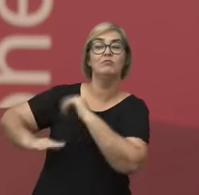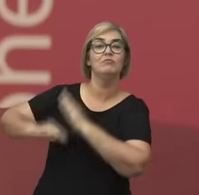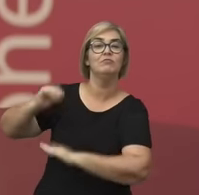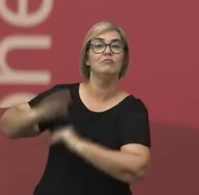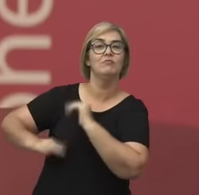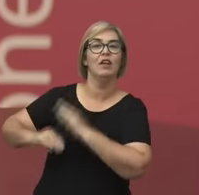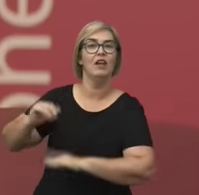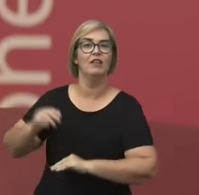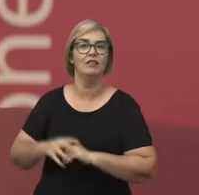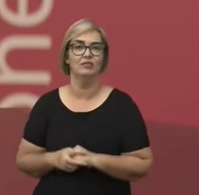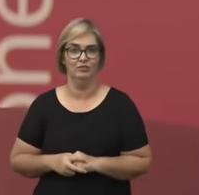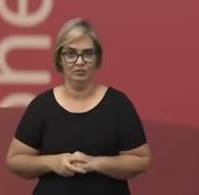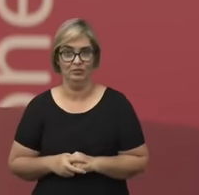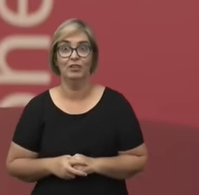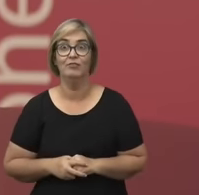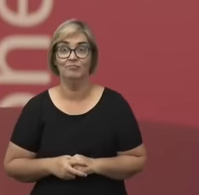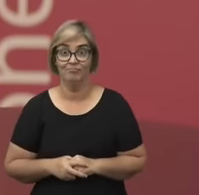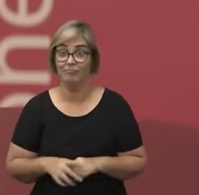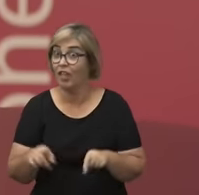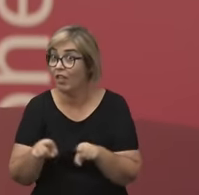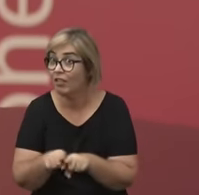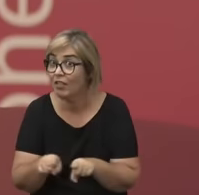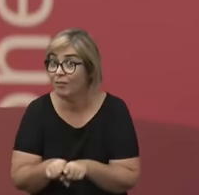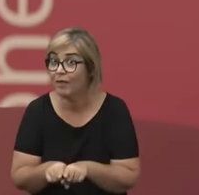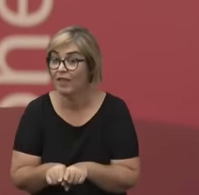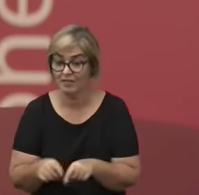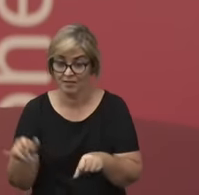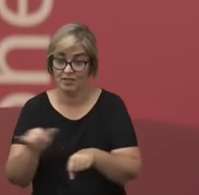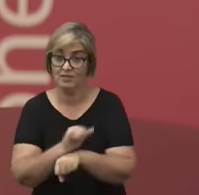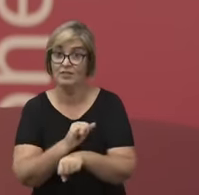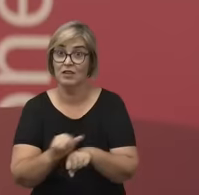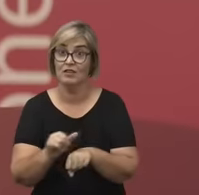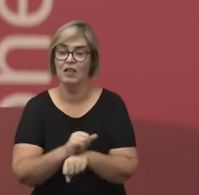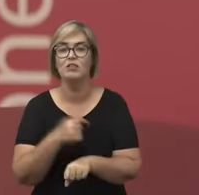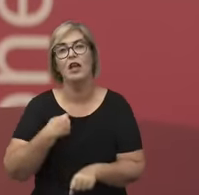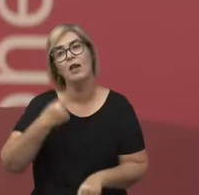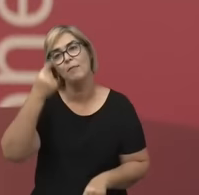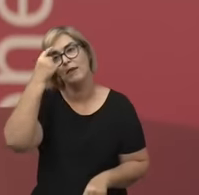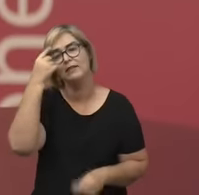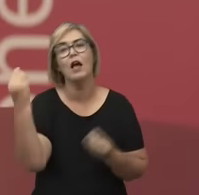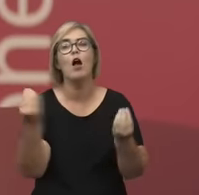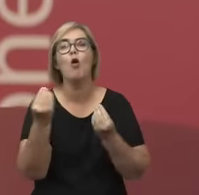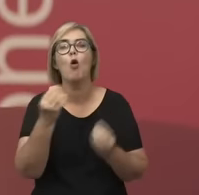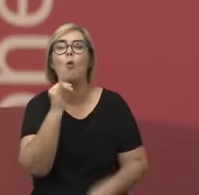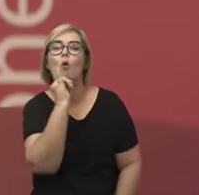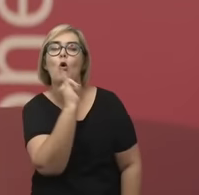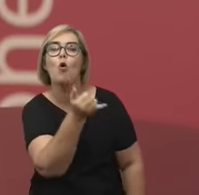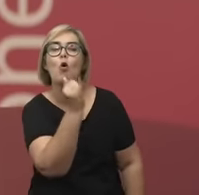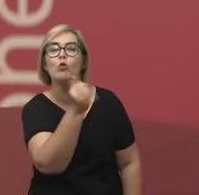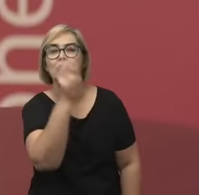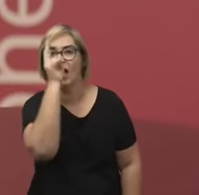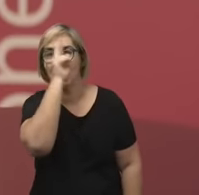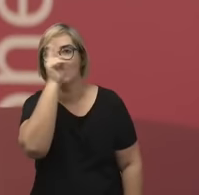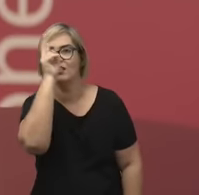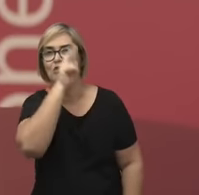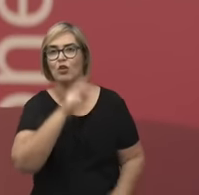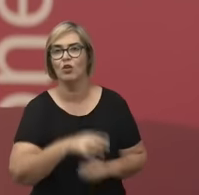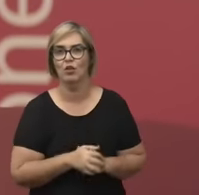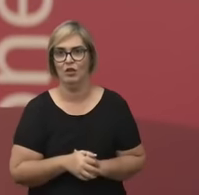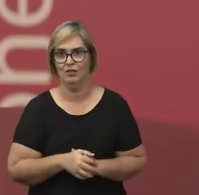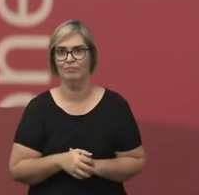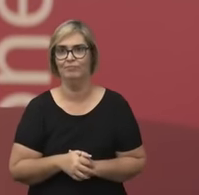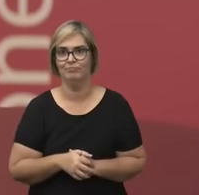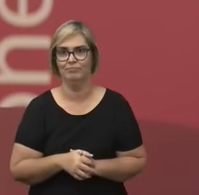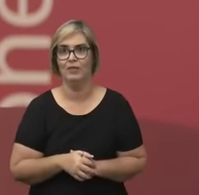e a outra estratégia é também pensar em como contar a história da filosofia a partir de outros marcos geográficos,